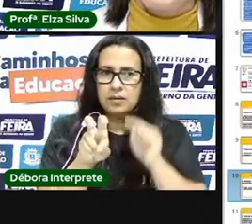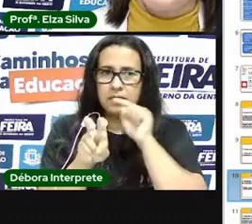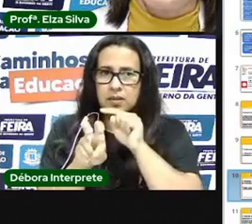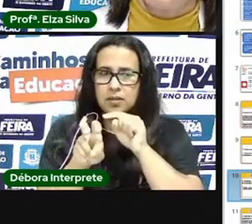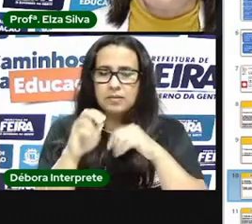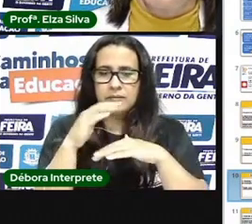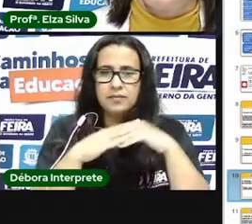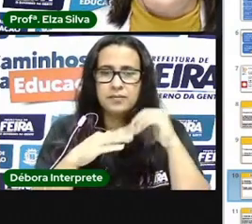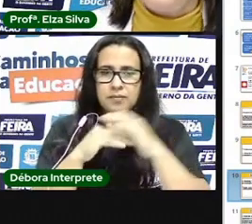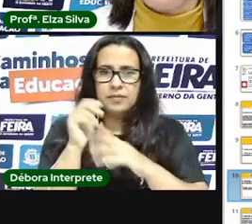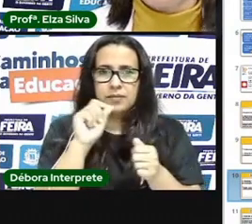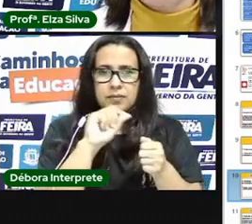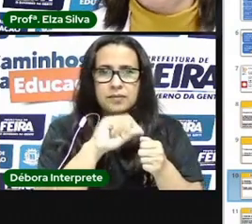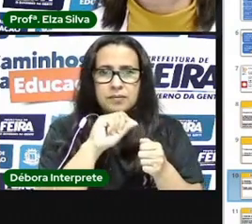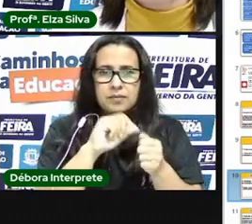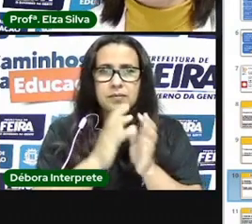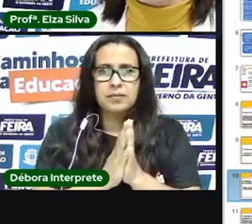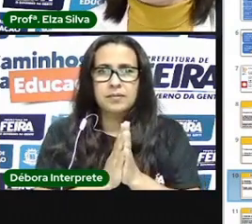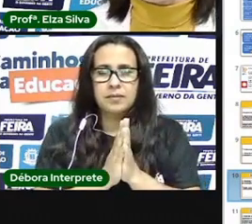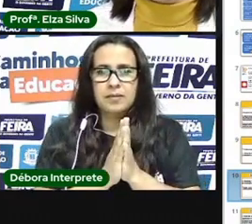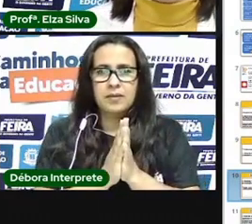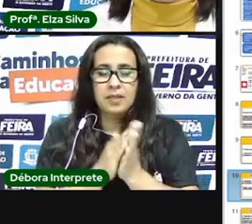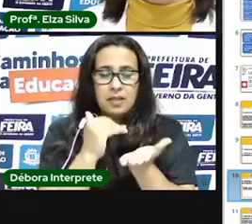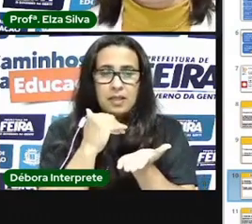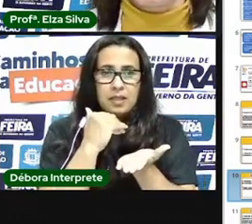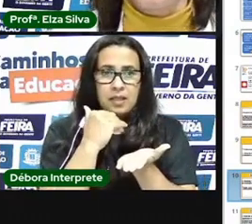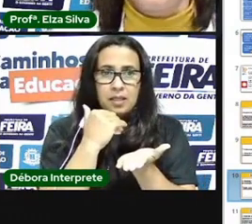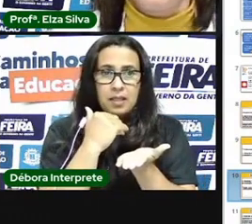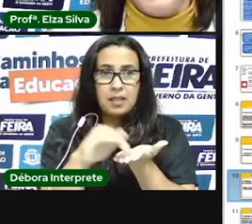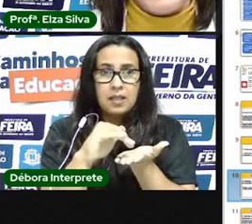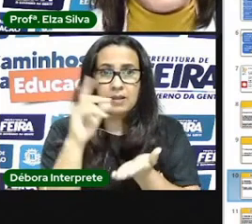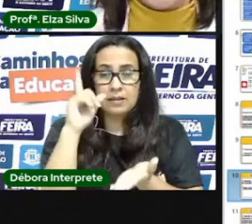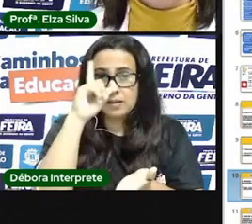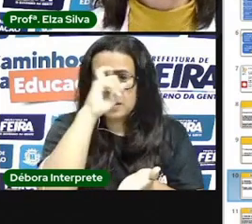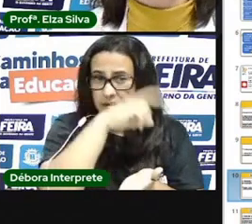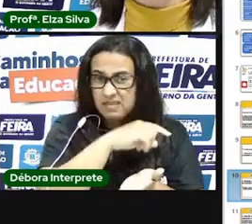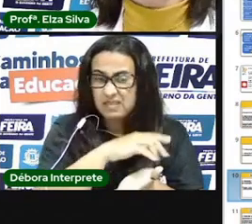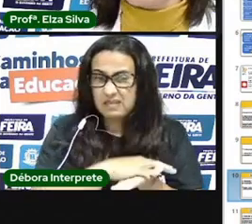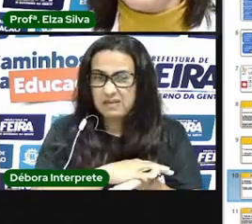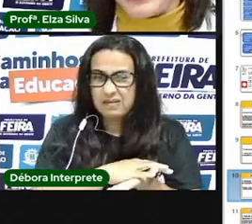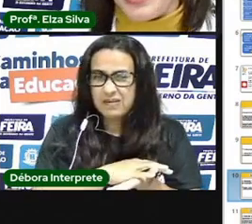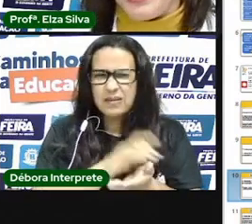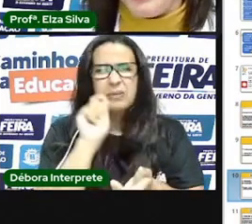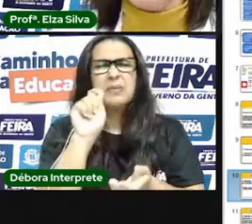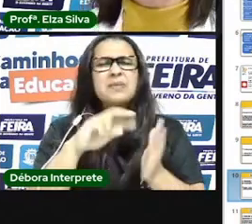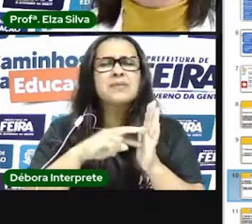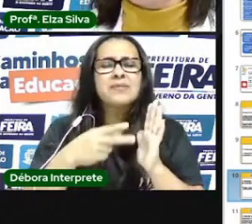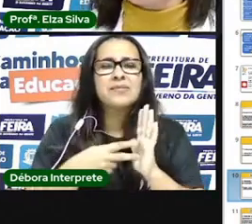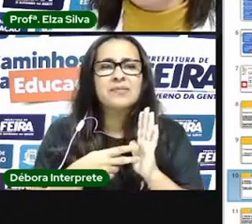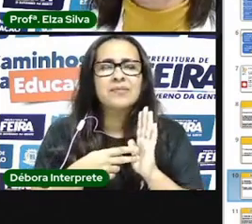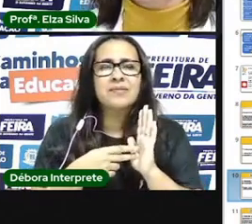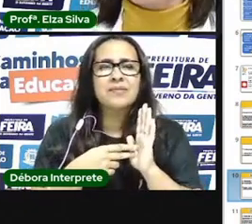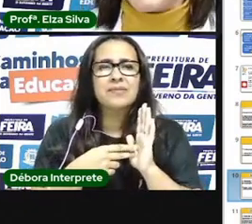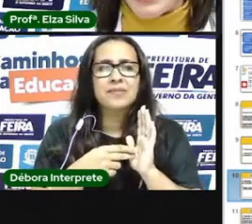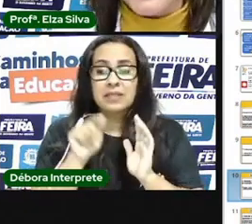Difícil. Qual o recado que o artista passa para a gente? Ele busca representar através